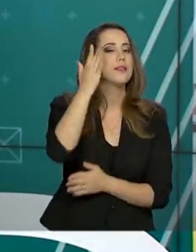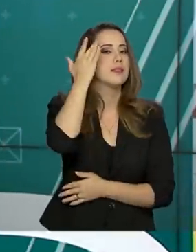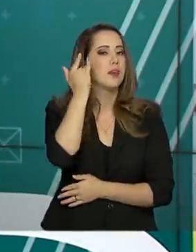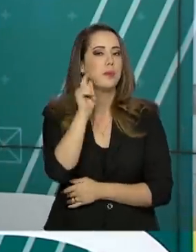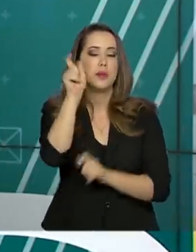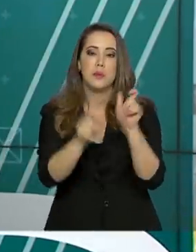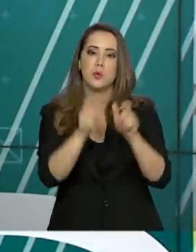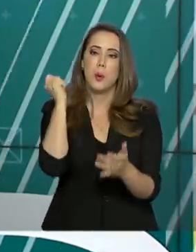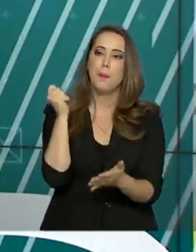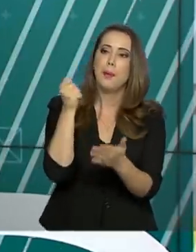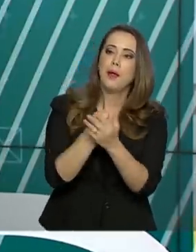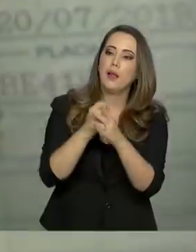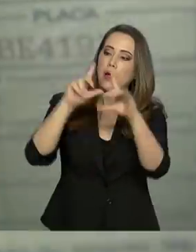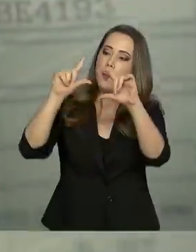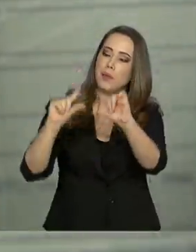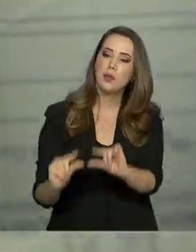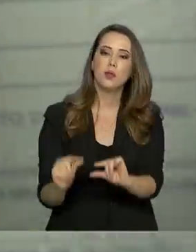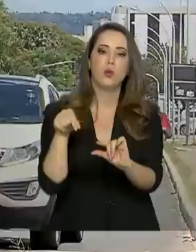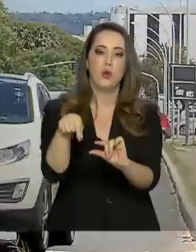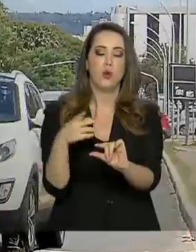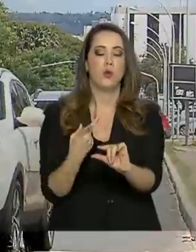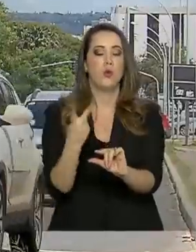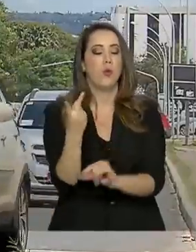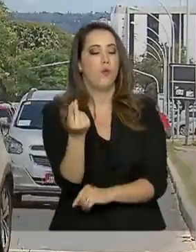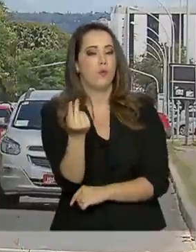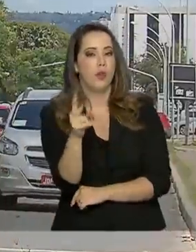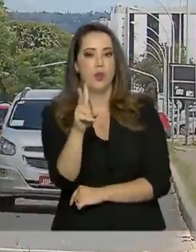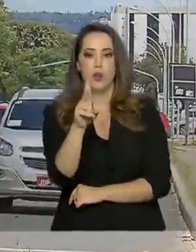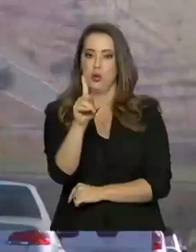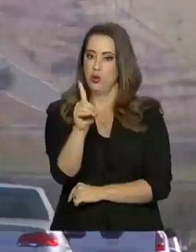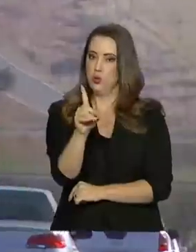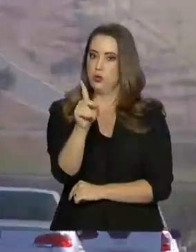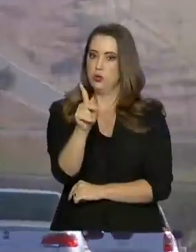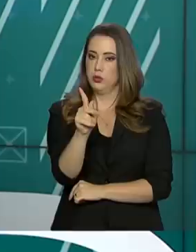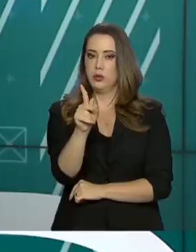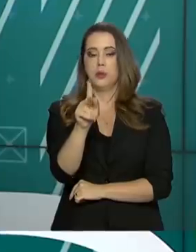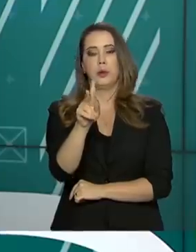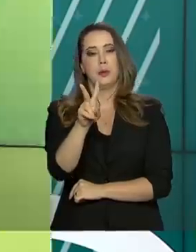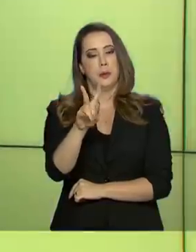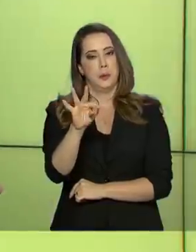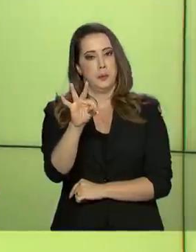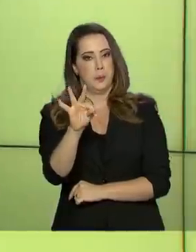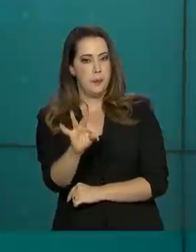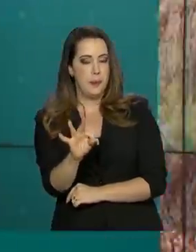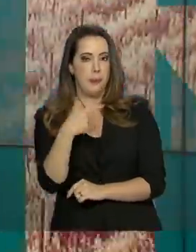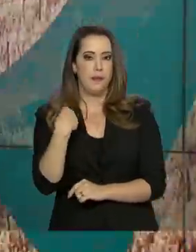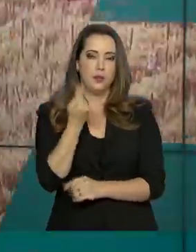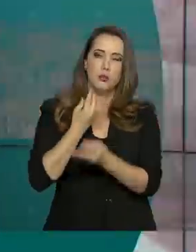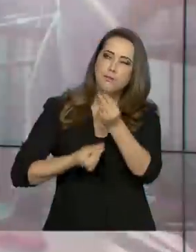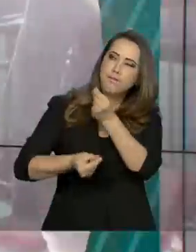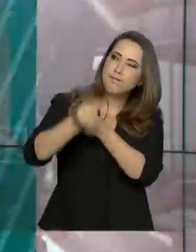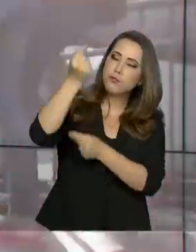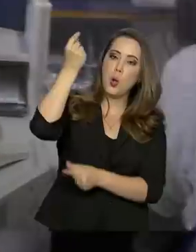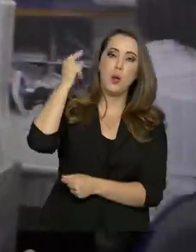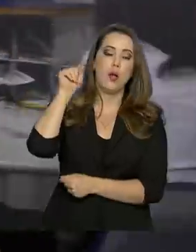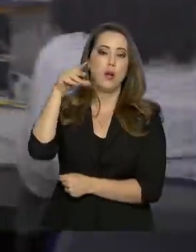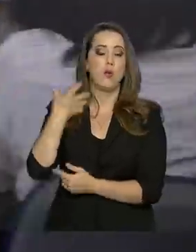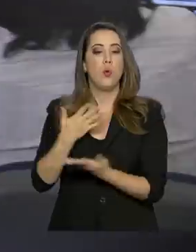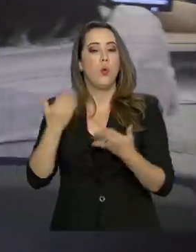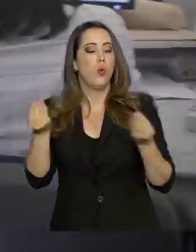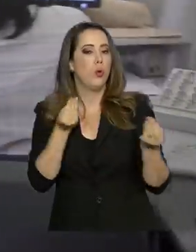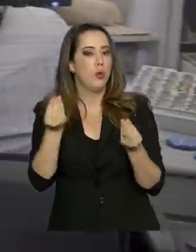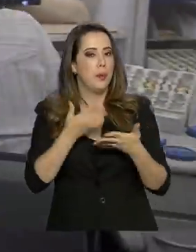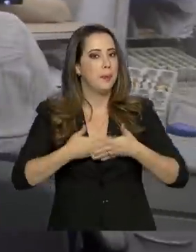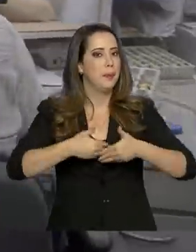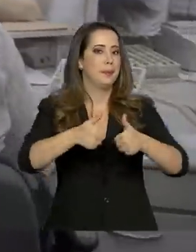motorista vai pagar menos pelo DPVAT, o seguro obrigatório de veículos. E na nossa retrospectiva, os sinais